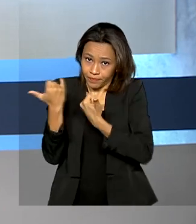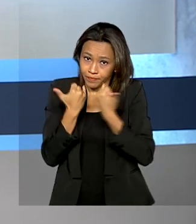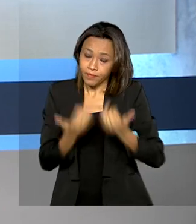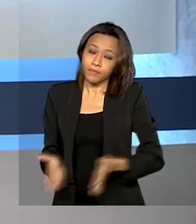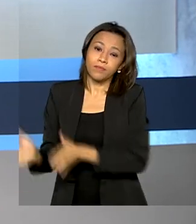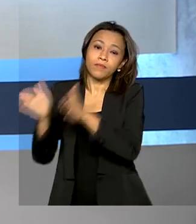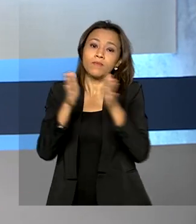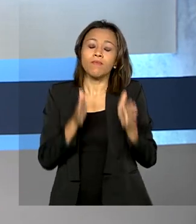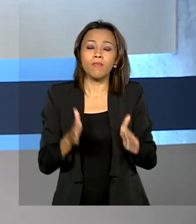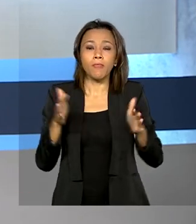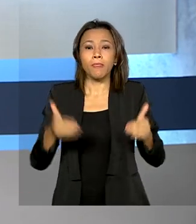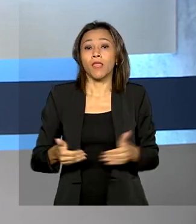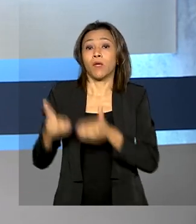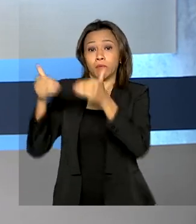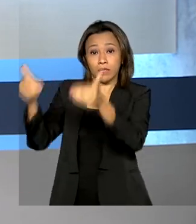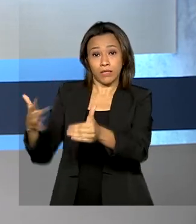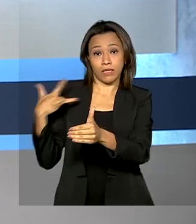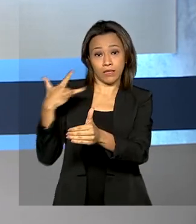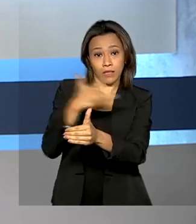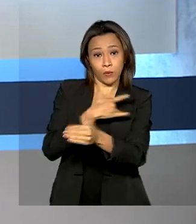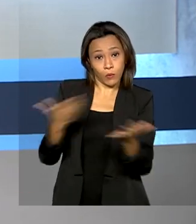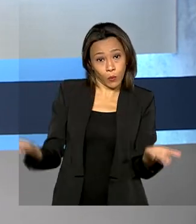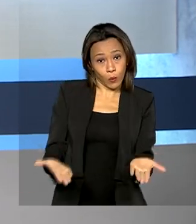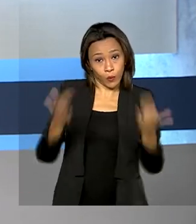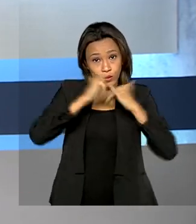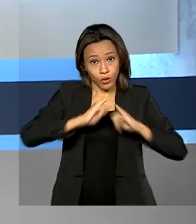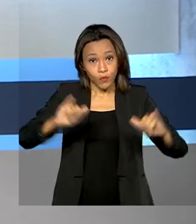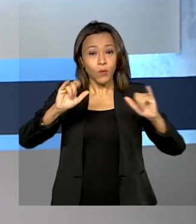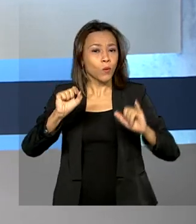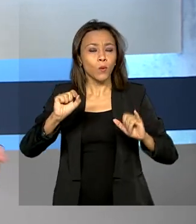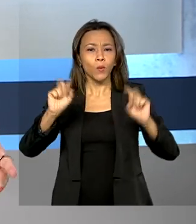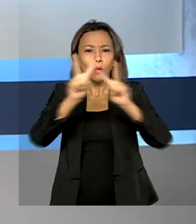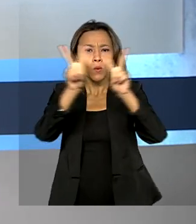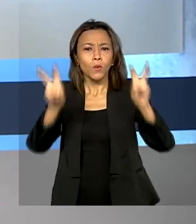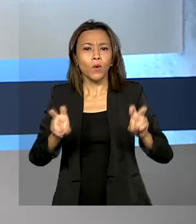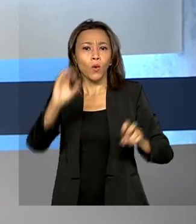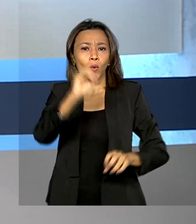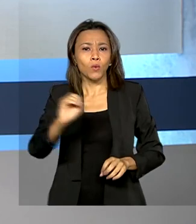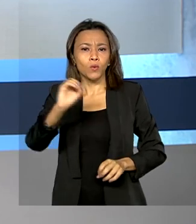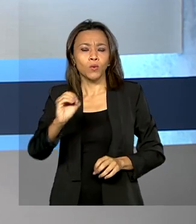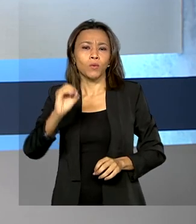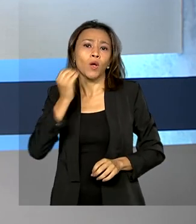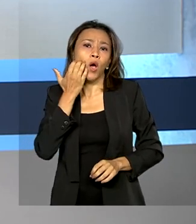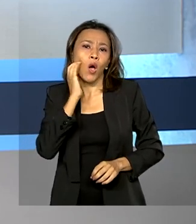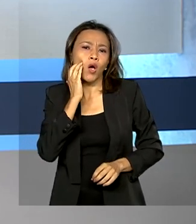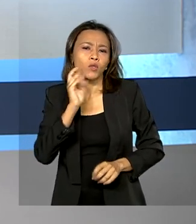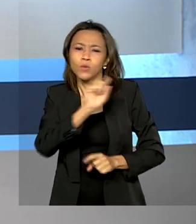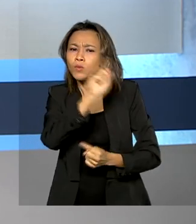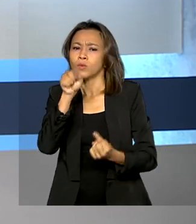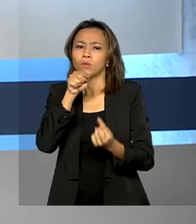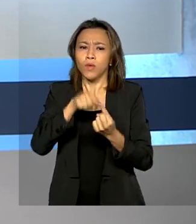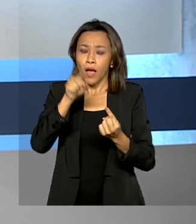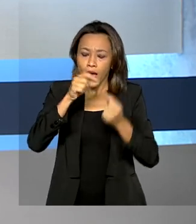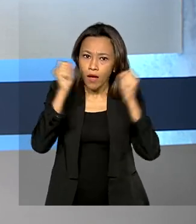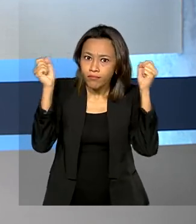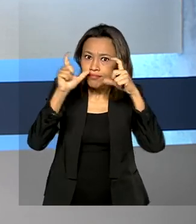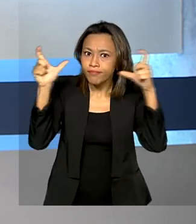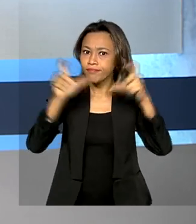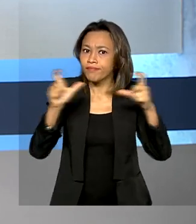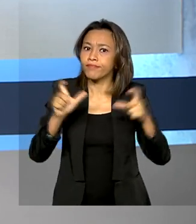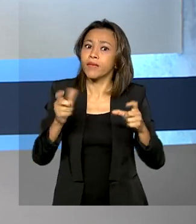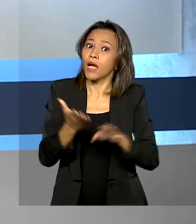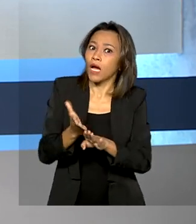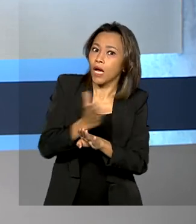E o Ministério da Saúde lança hoje a campanha Outubro Rosa. A ação é um alerta para a importância do diagnóstico